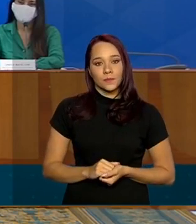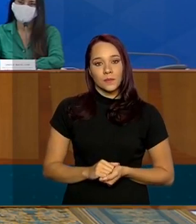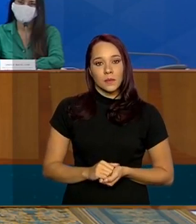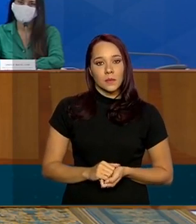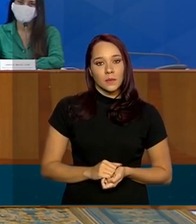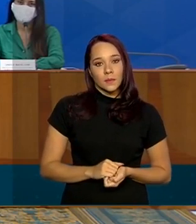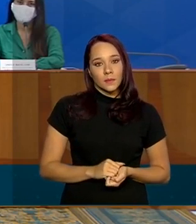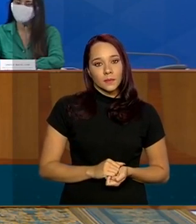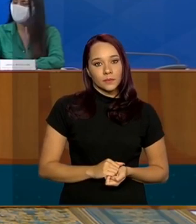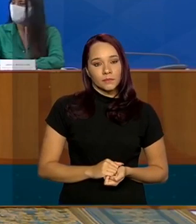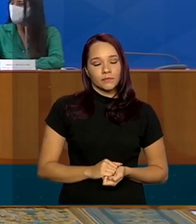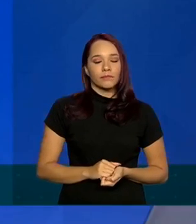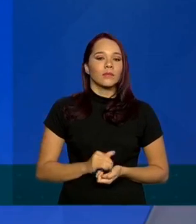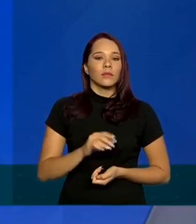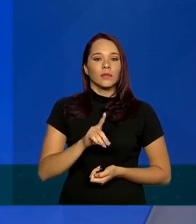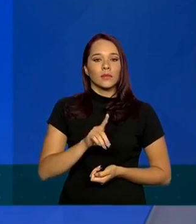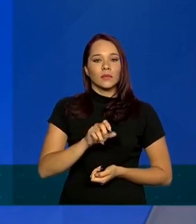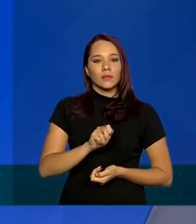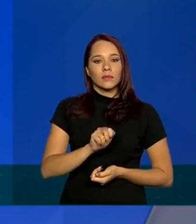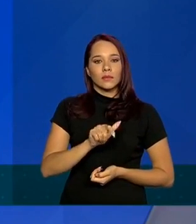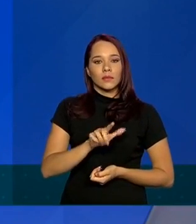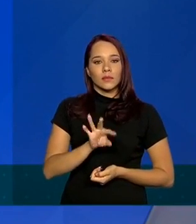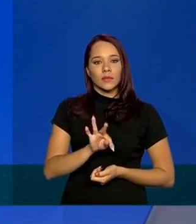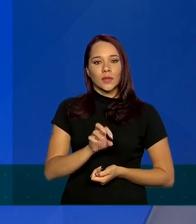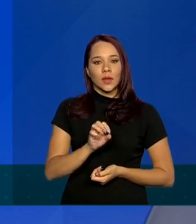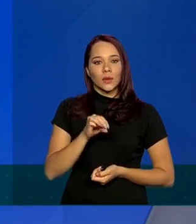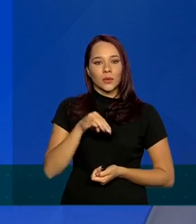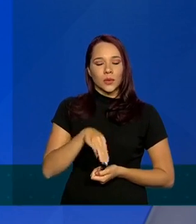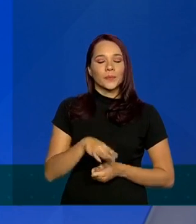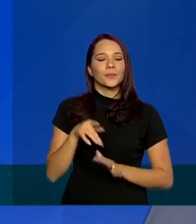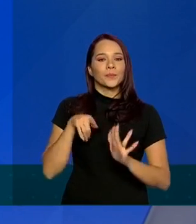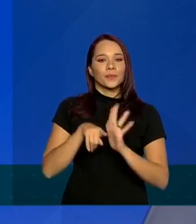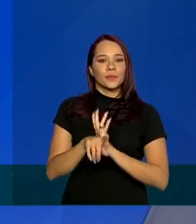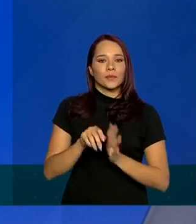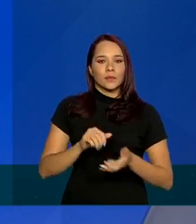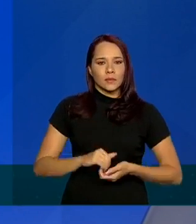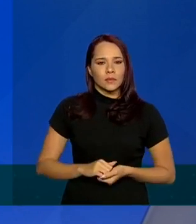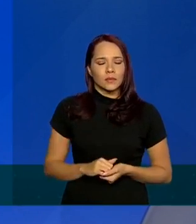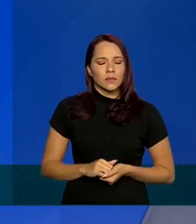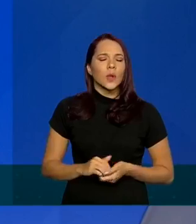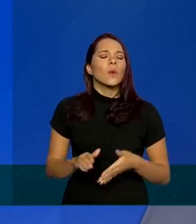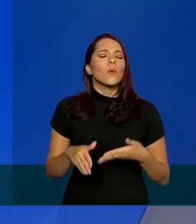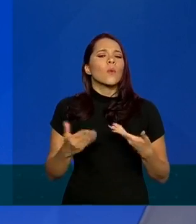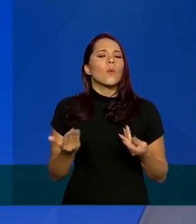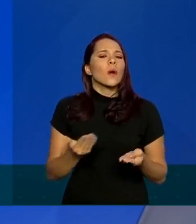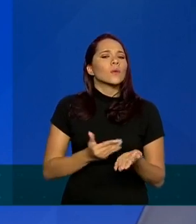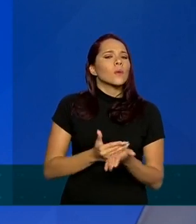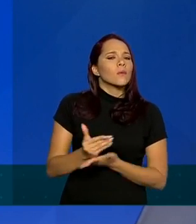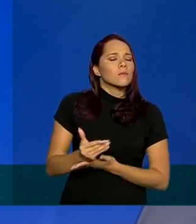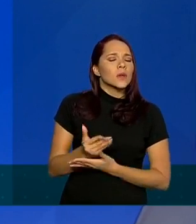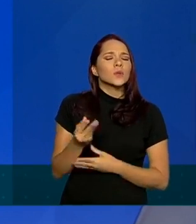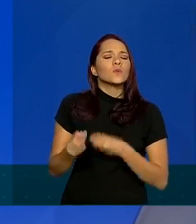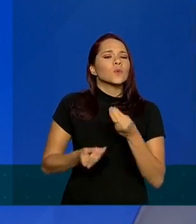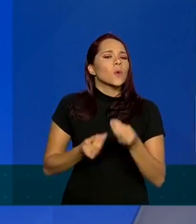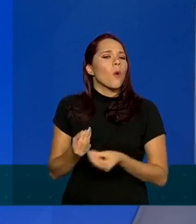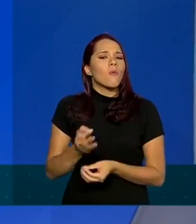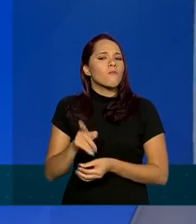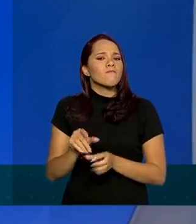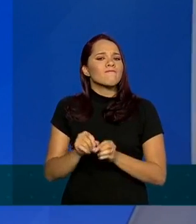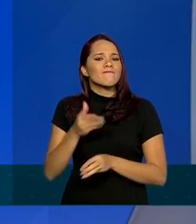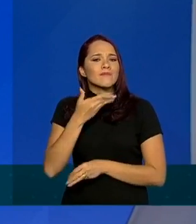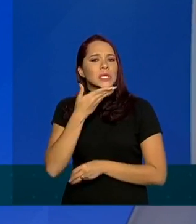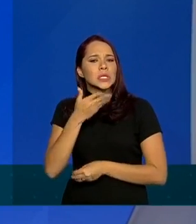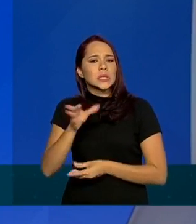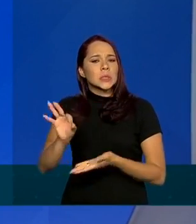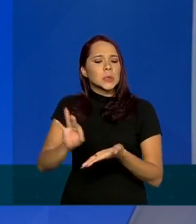o Dalton Almeida da EPTV pergunta quando começa e como vai ser feito o pedido de